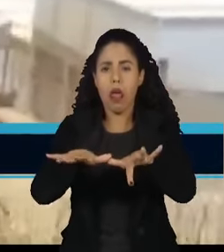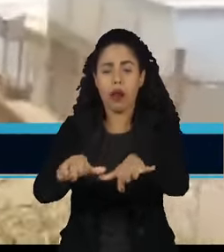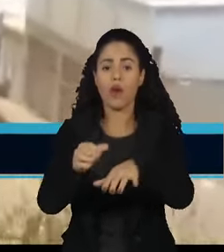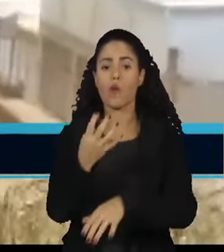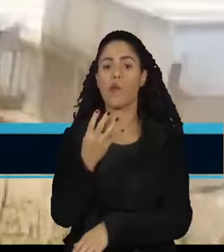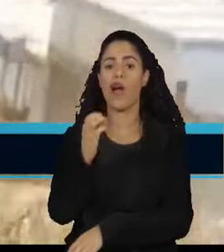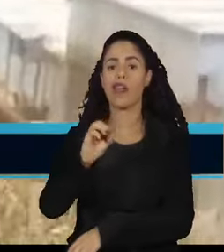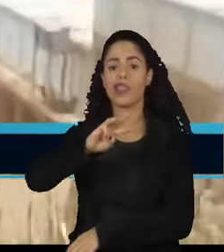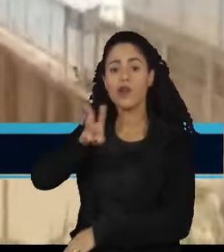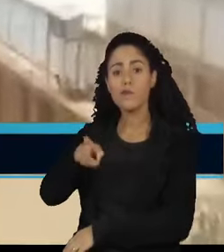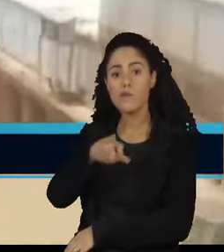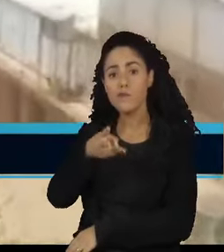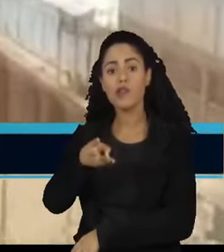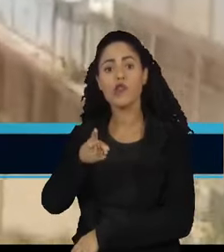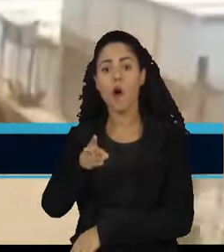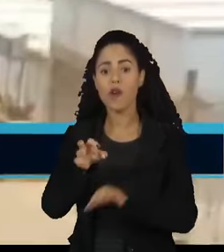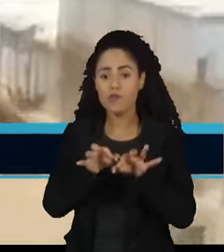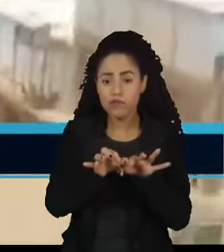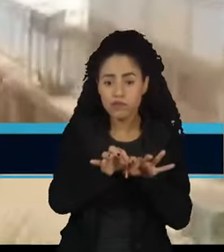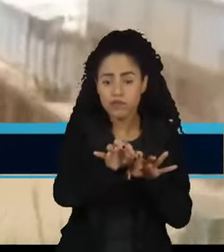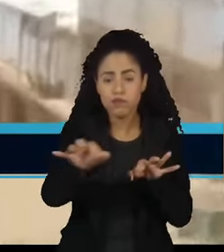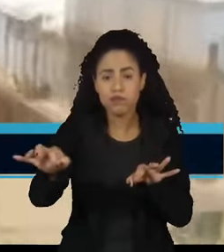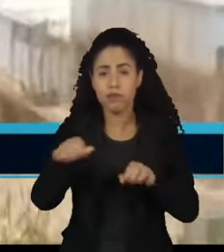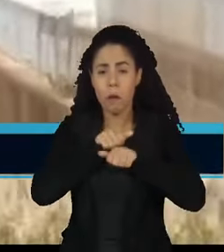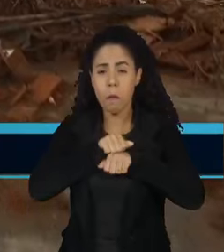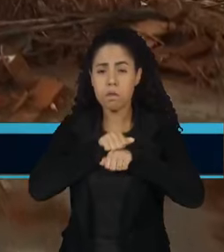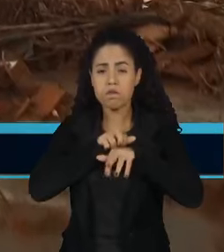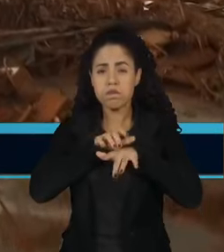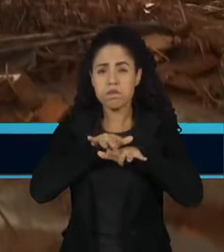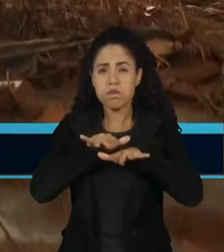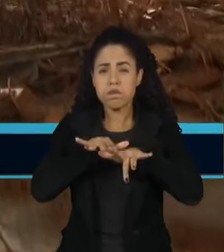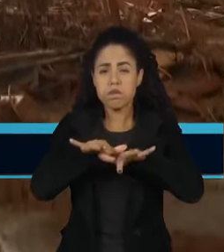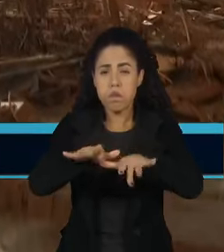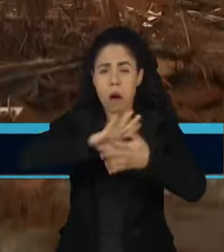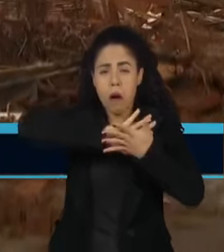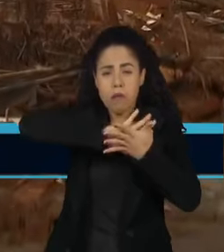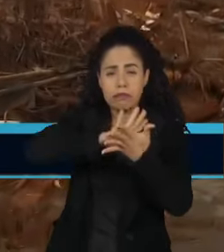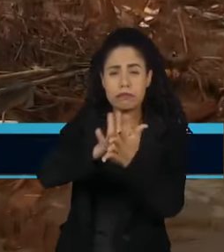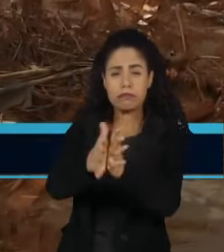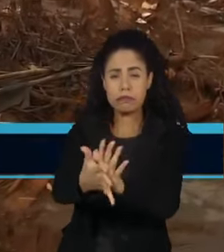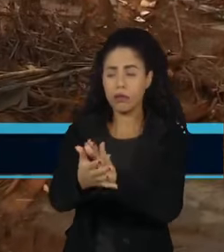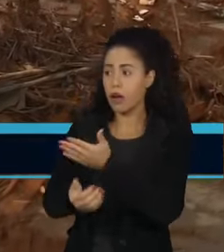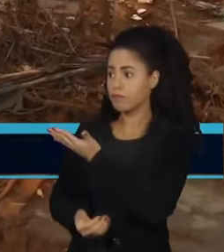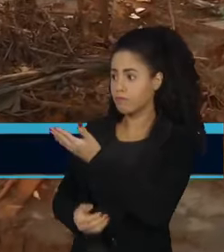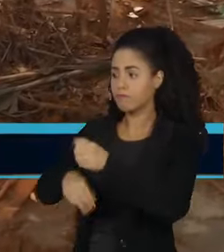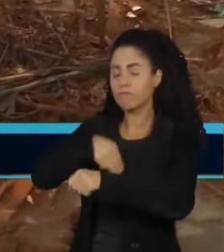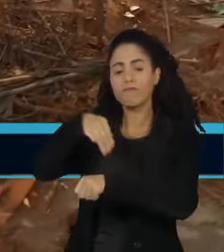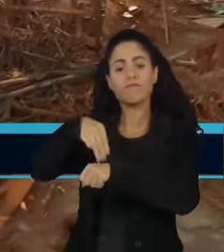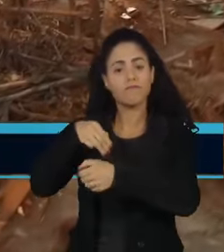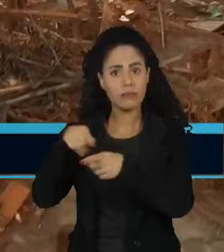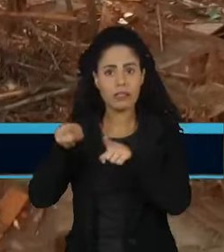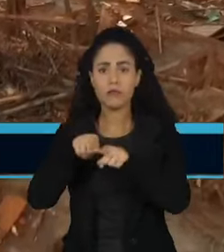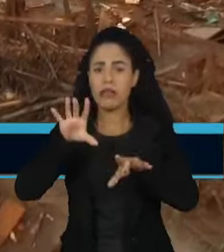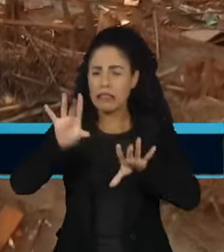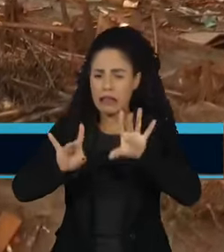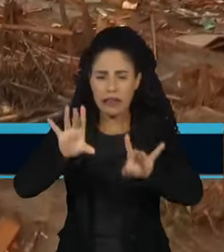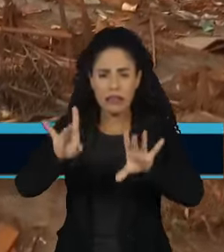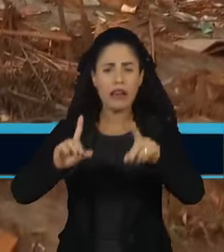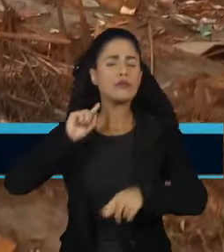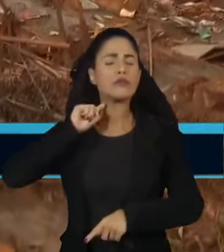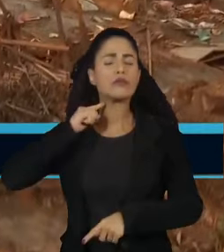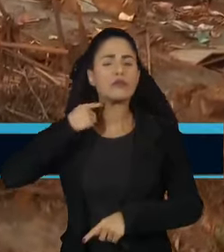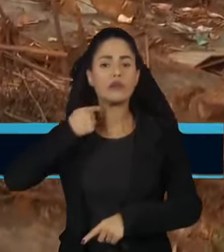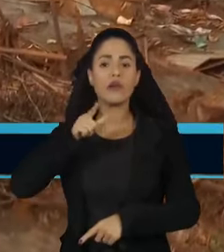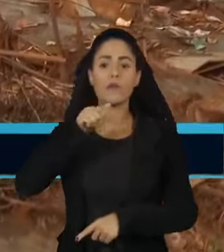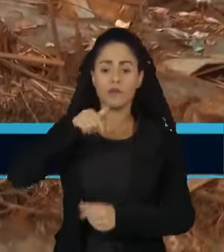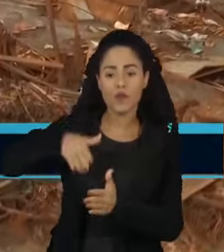40 milhões de metros cúbicos de rejeito de mineração devastaram a cidade de Mariana e contaminaram a bacia do Rio